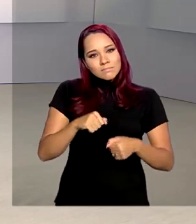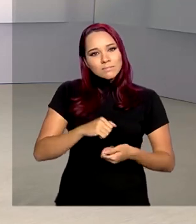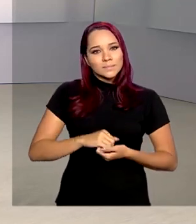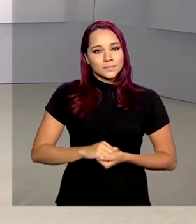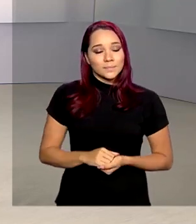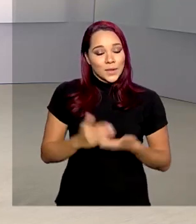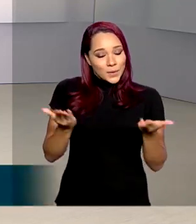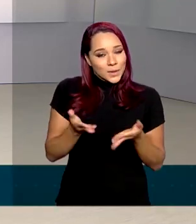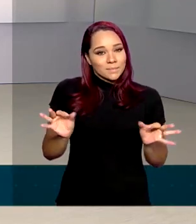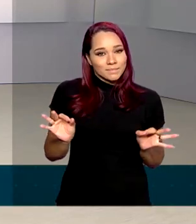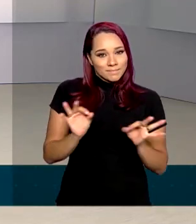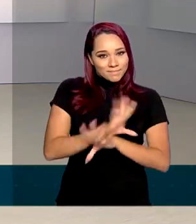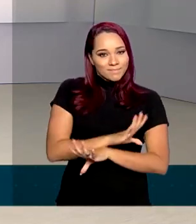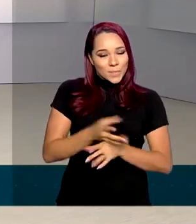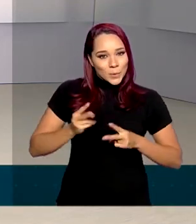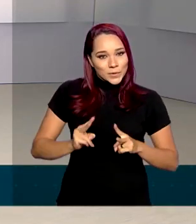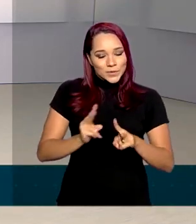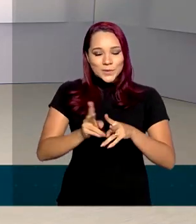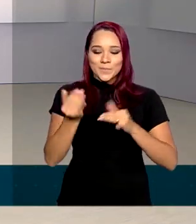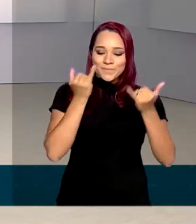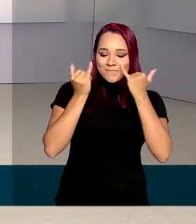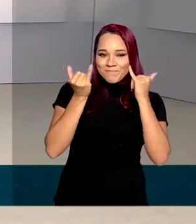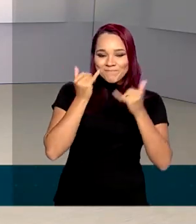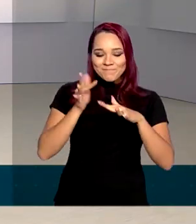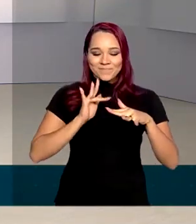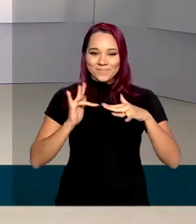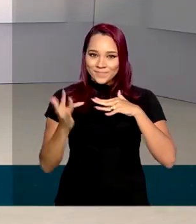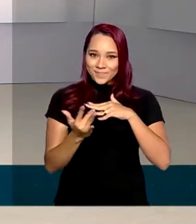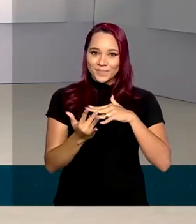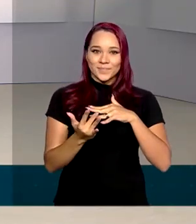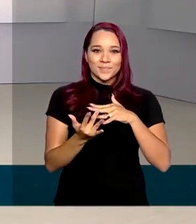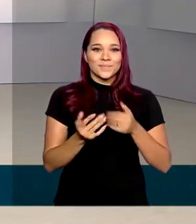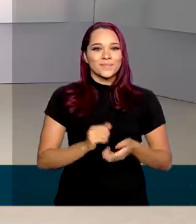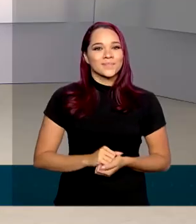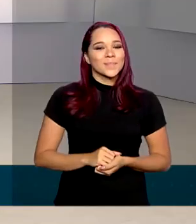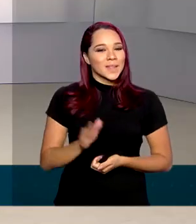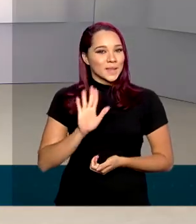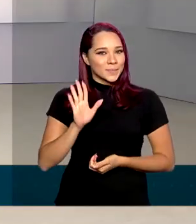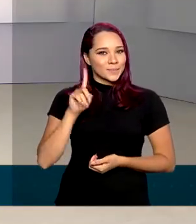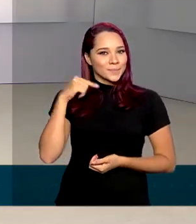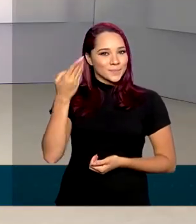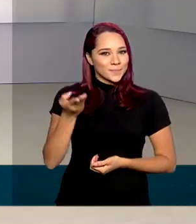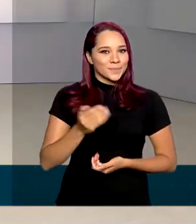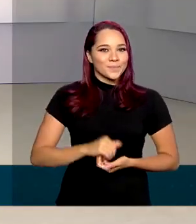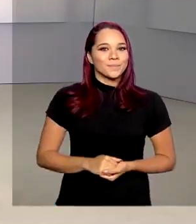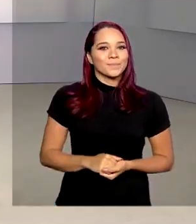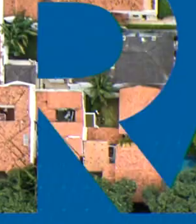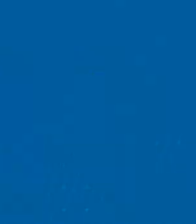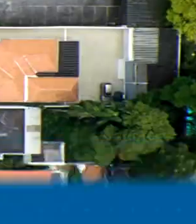A gente fica por aqui. Continue bem informado pelas nossas redes sociais. Até a próxima edição.